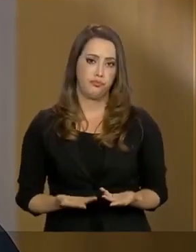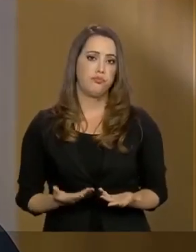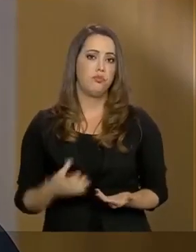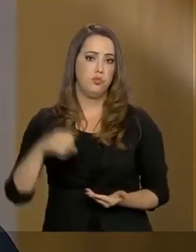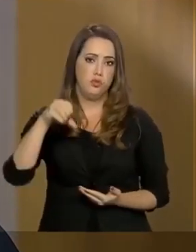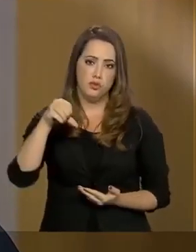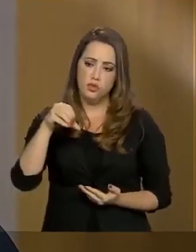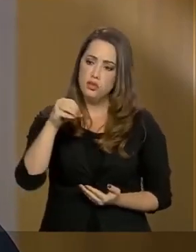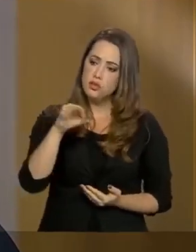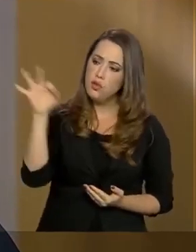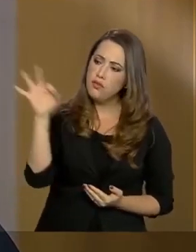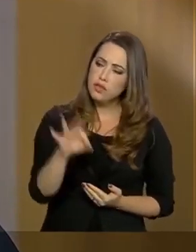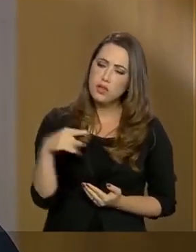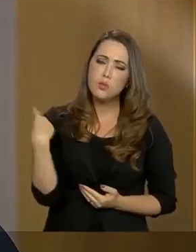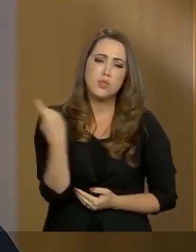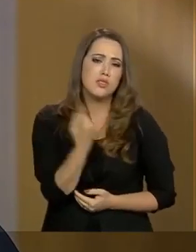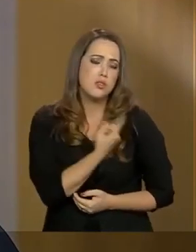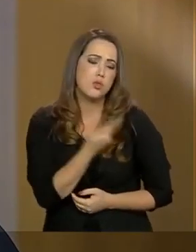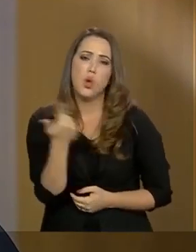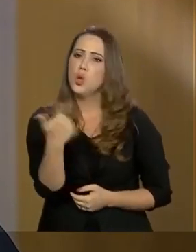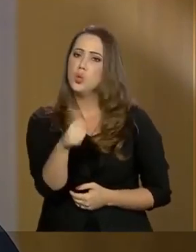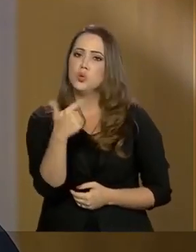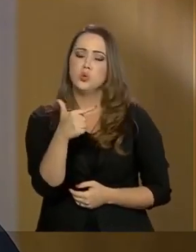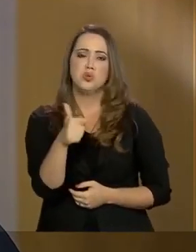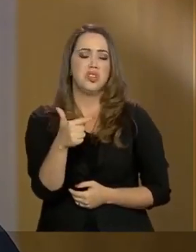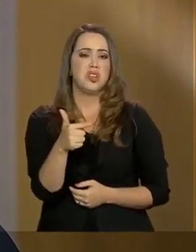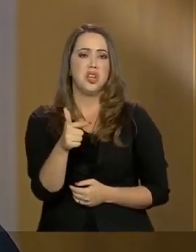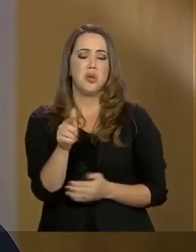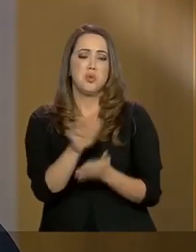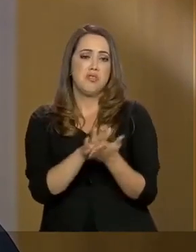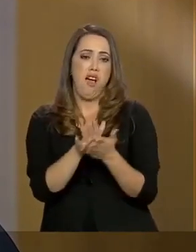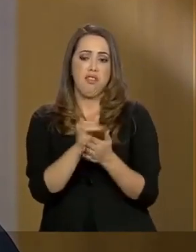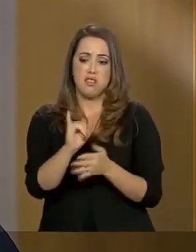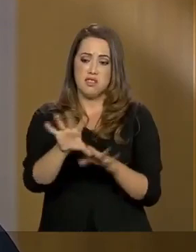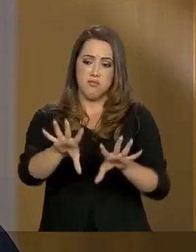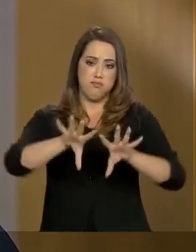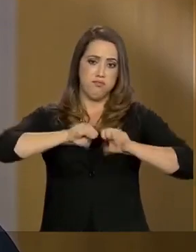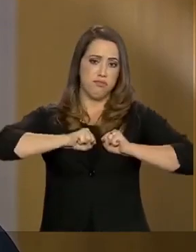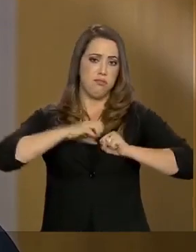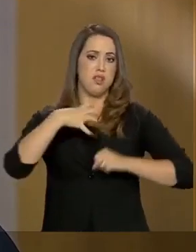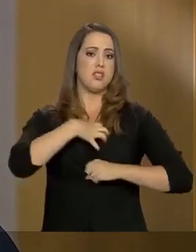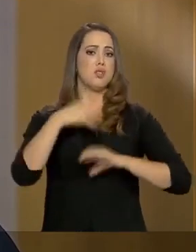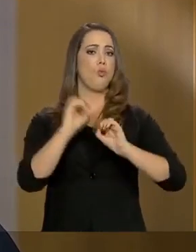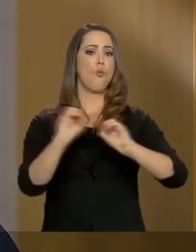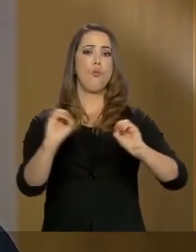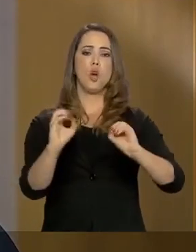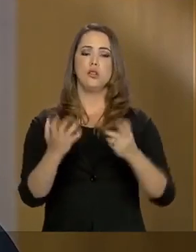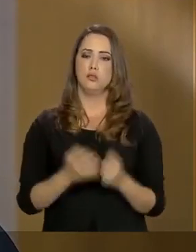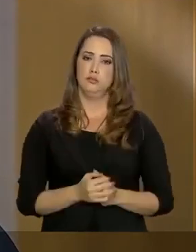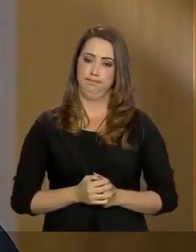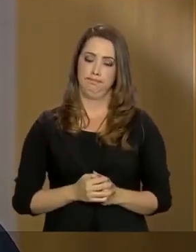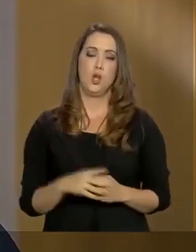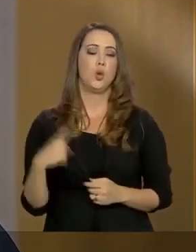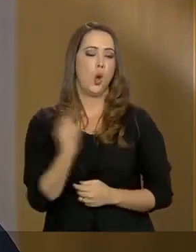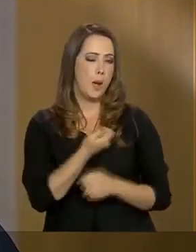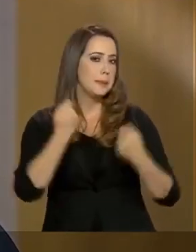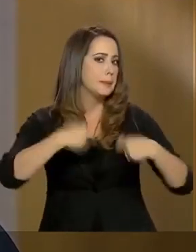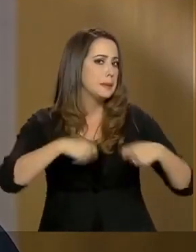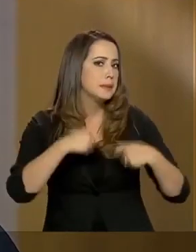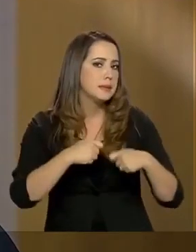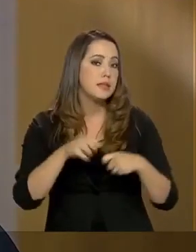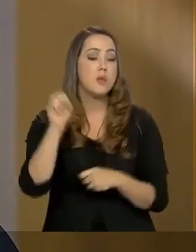90% de nós não teremos qualquer manifestação caso se contamine. Devemos, sim,